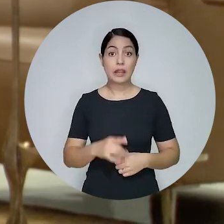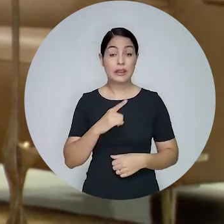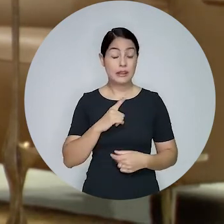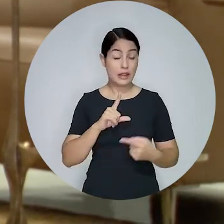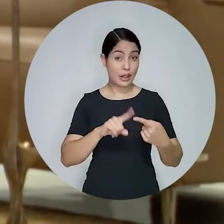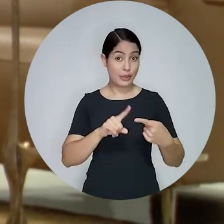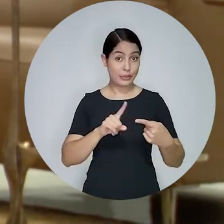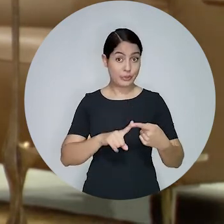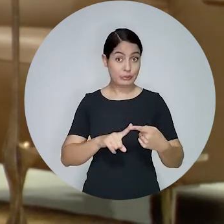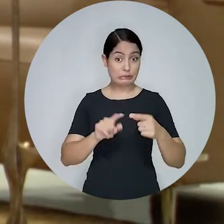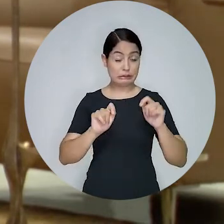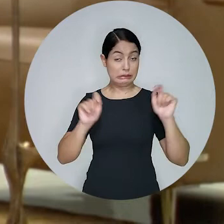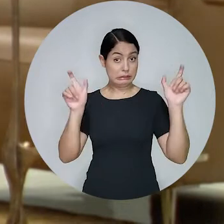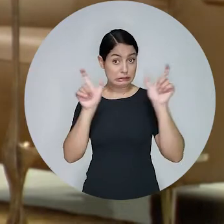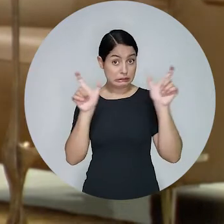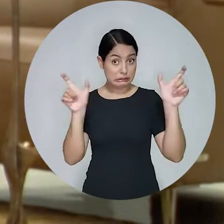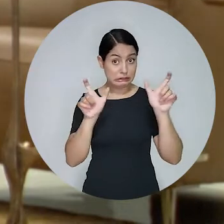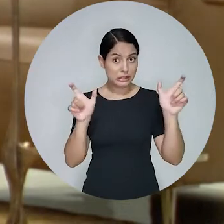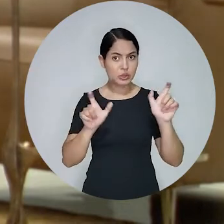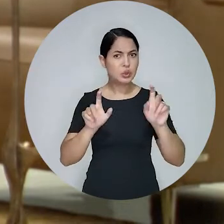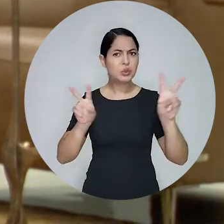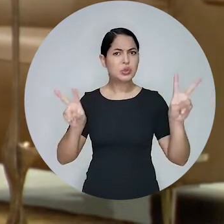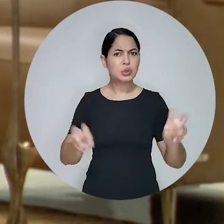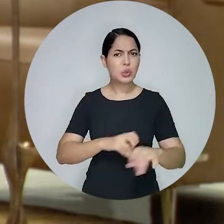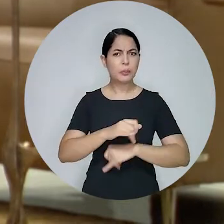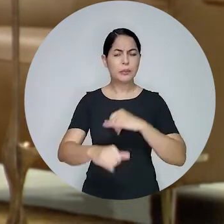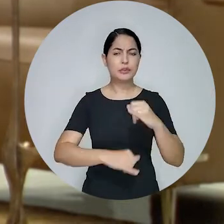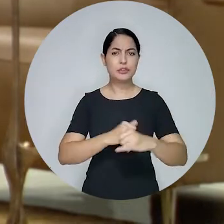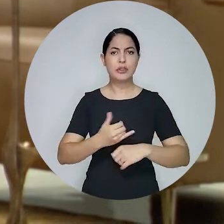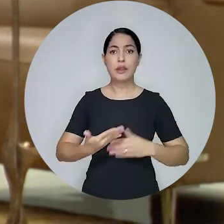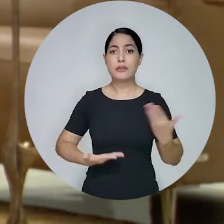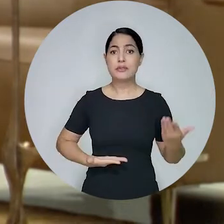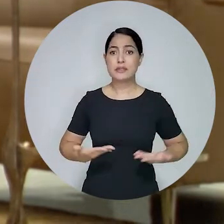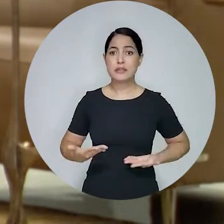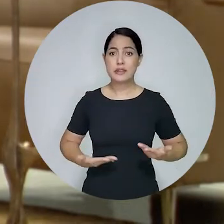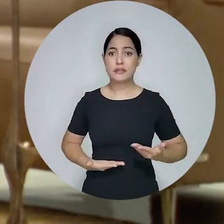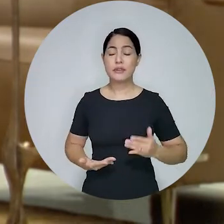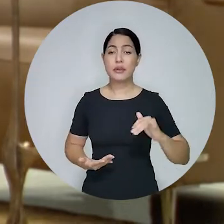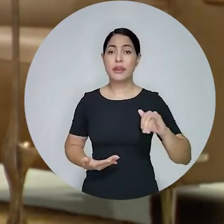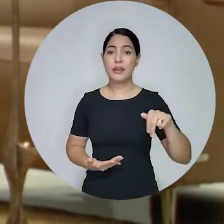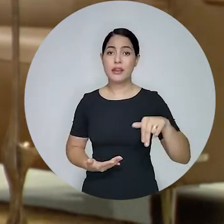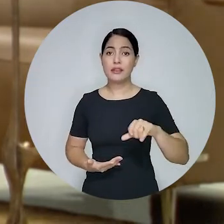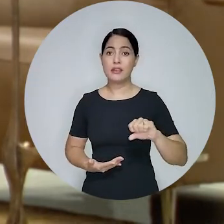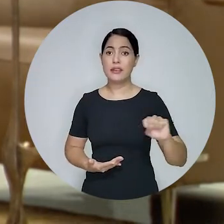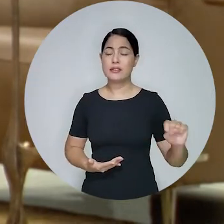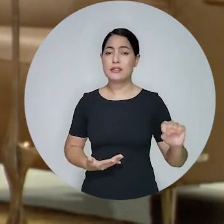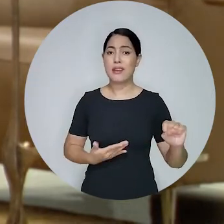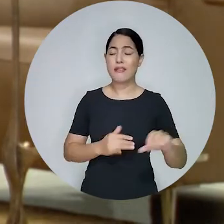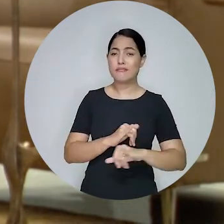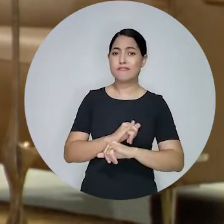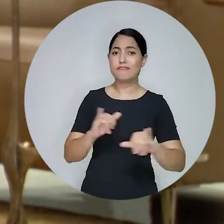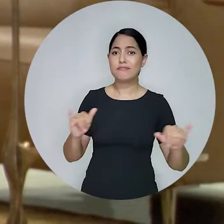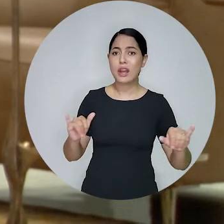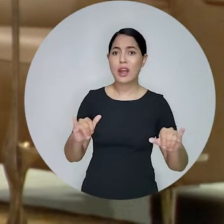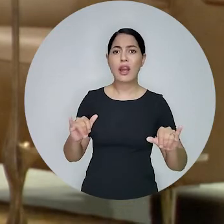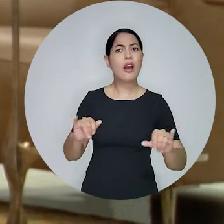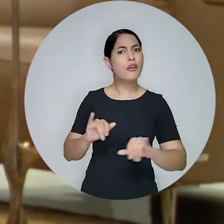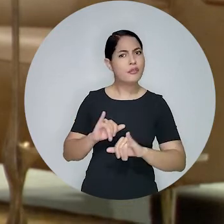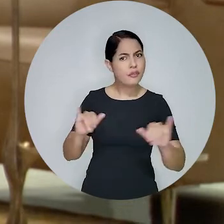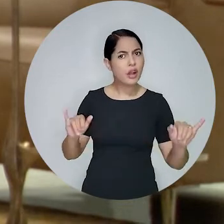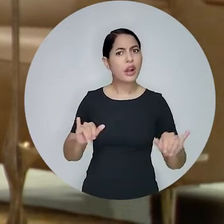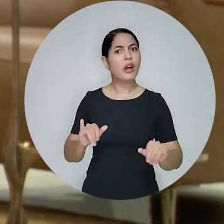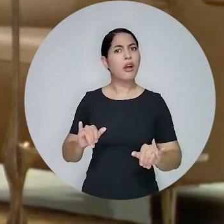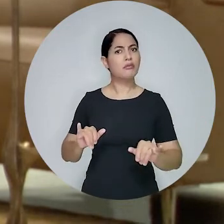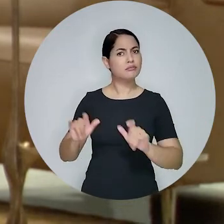da problemática, a divulgação das certidões de indisponibilidade dos serviços digitais divulgadas pelo próprio